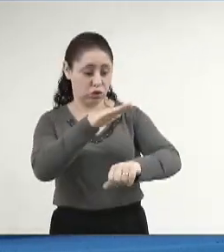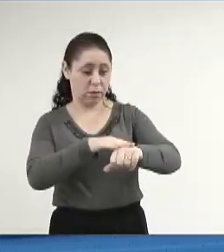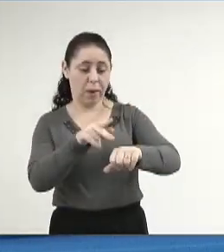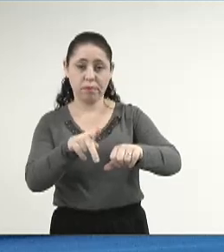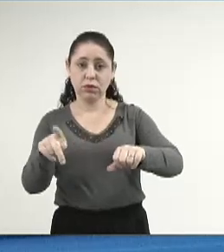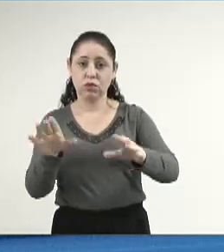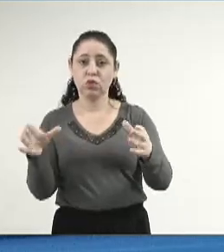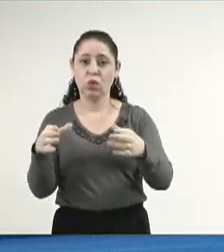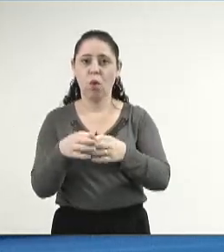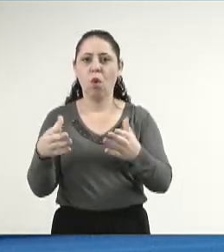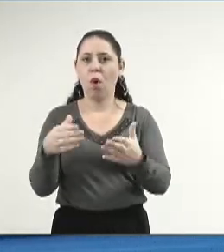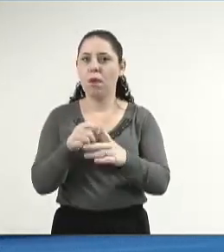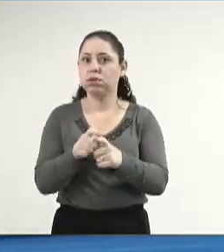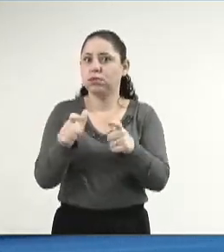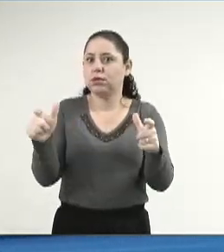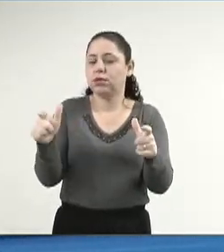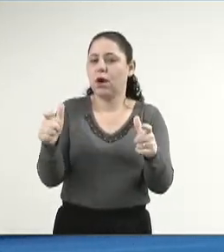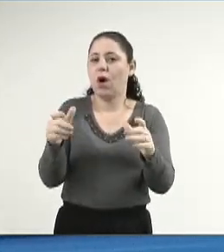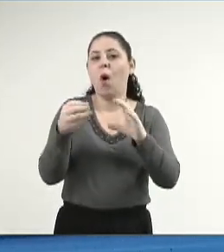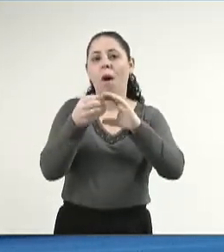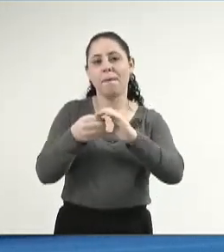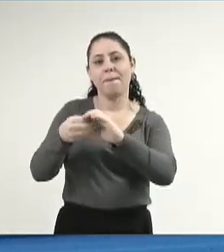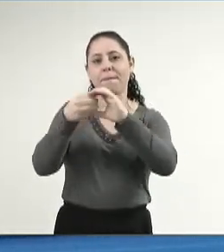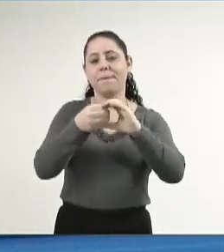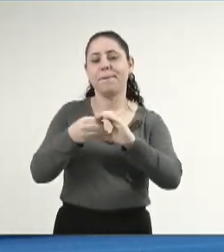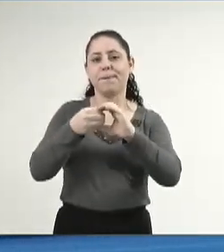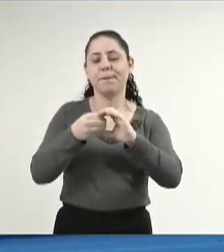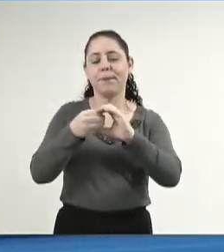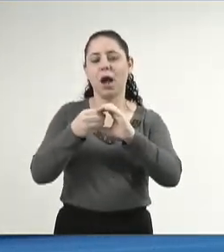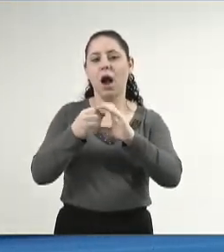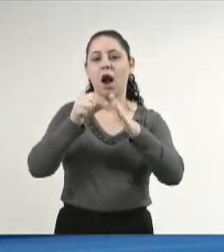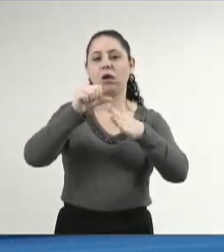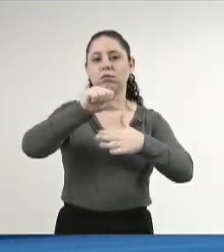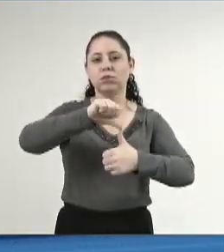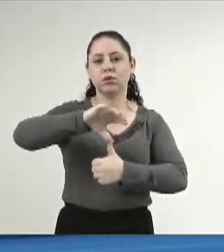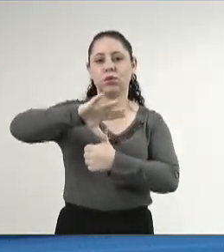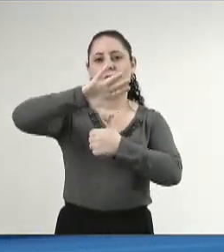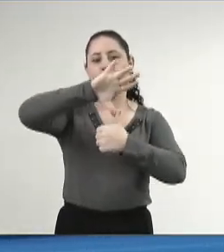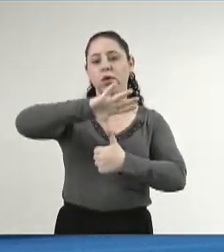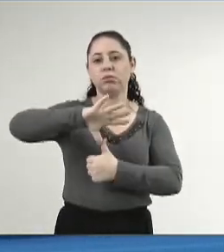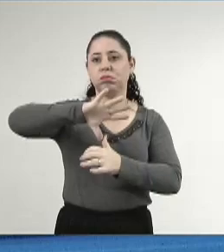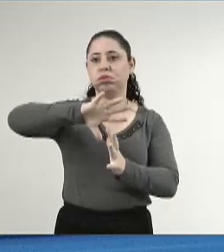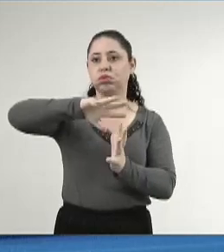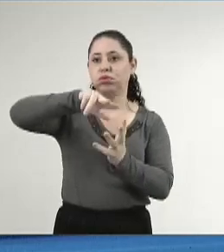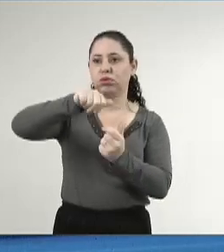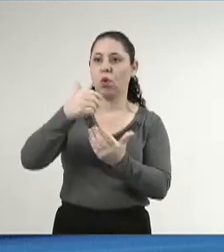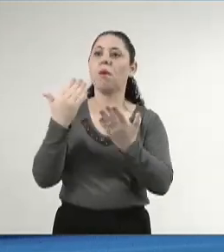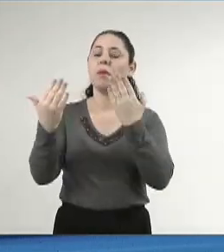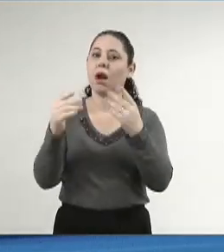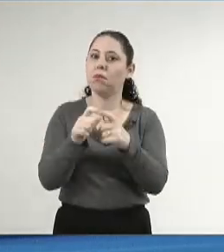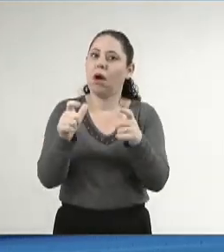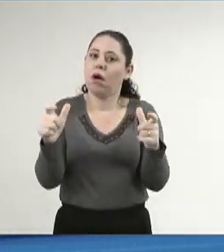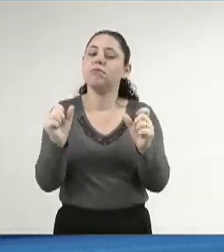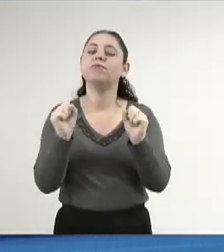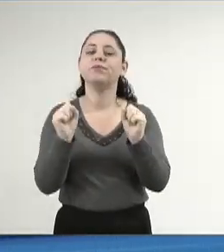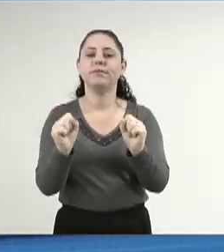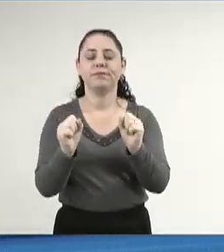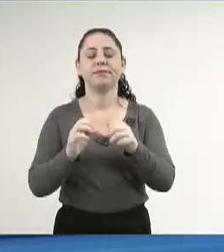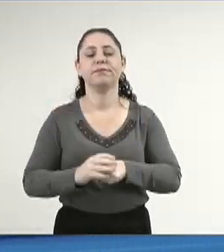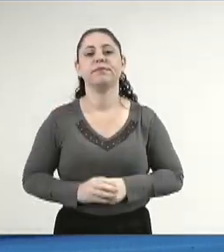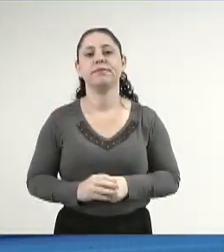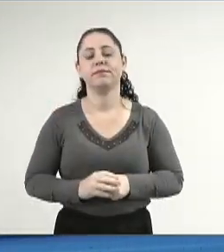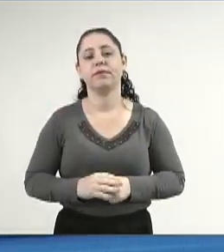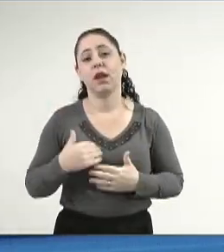daquela que hoje é a maior cooperativa da América do Sul e que é uma das maiores do mundo. Então, graças